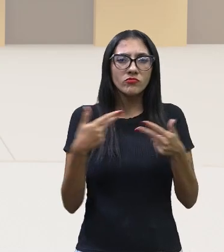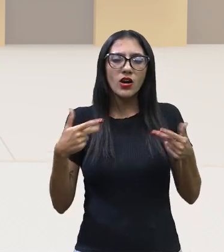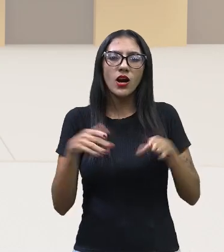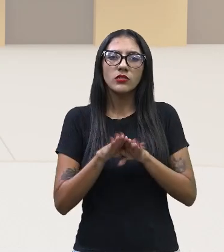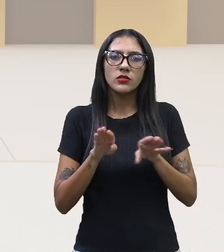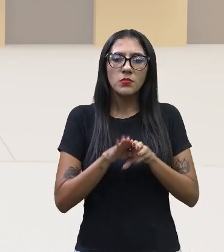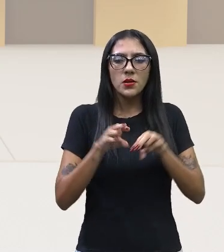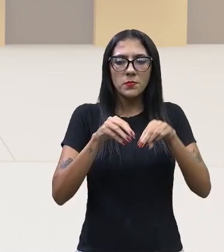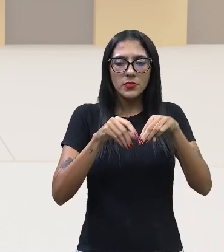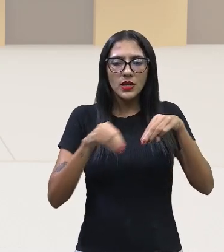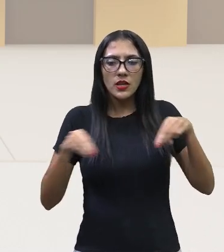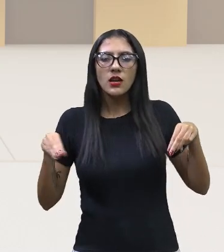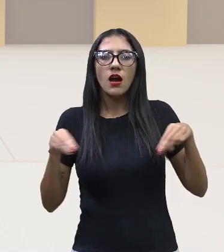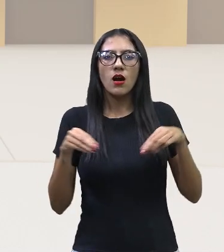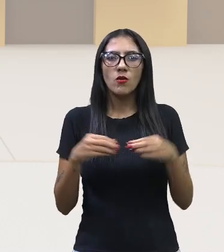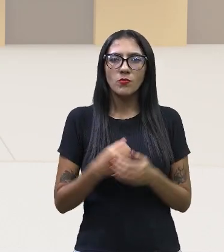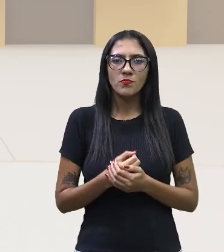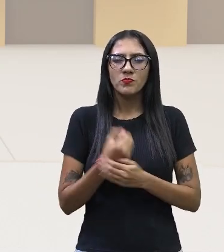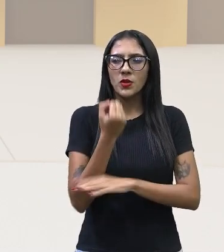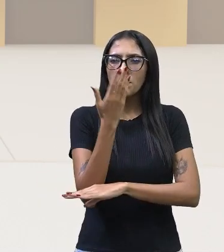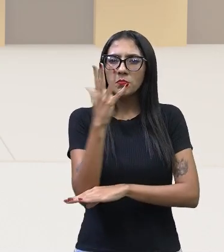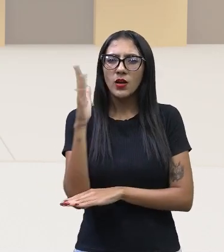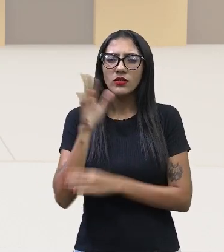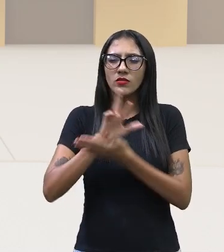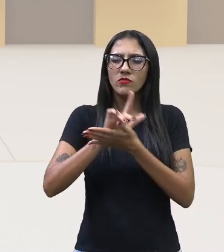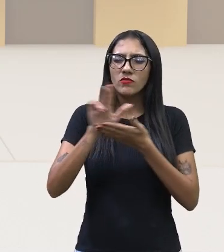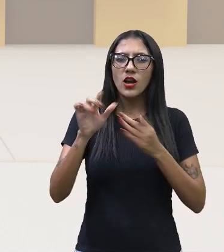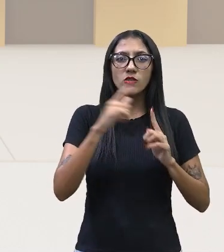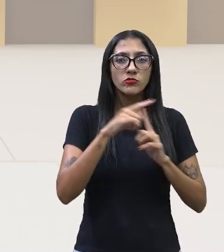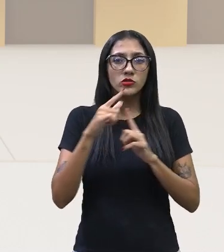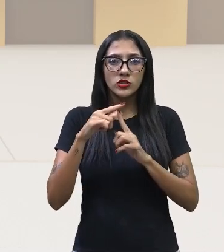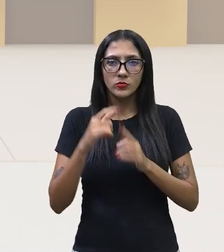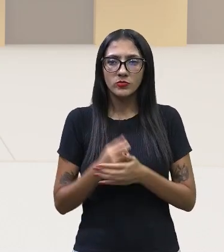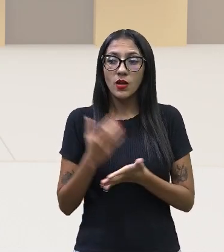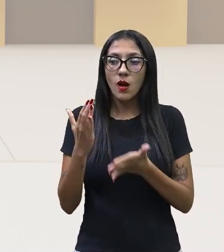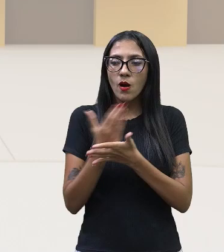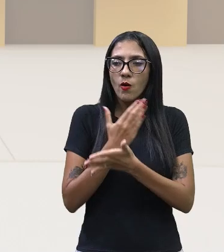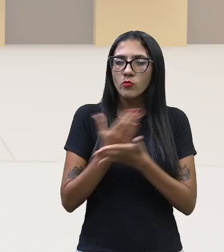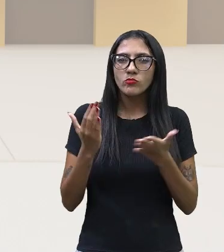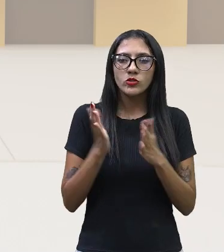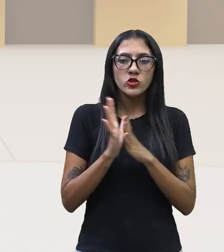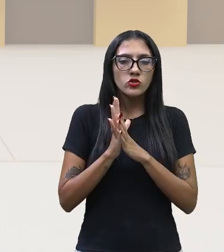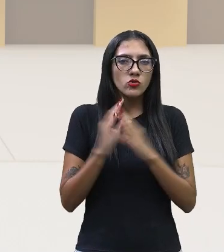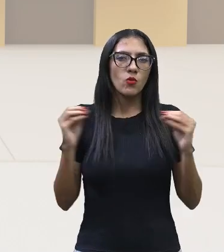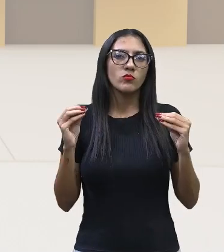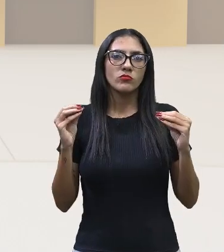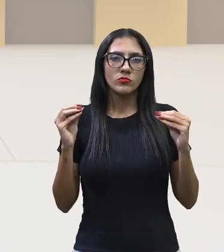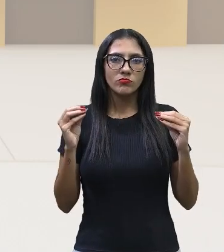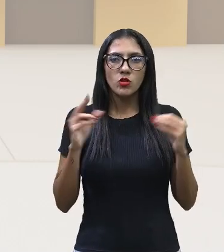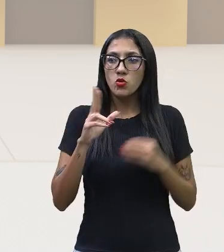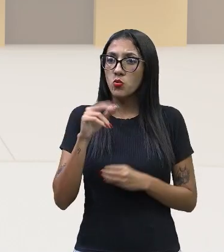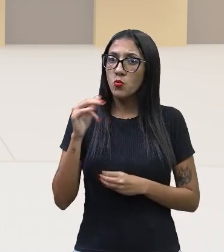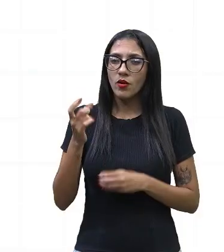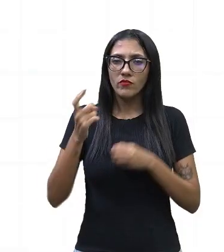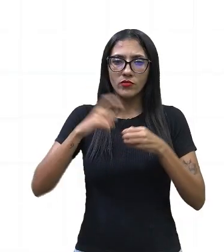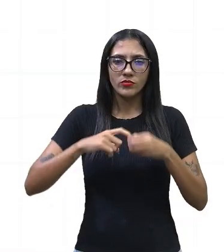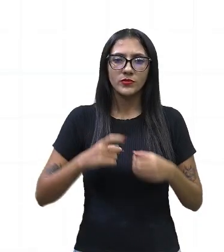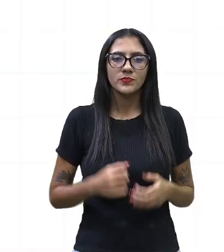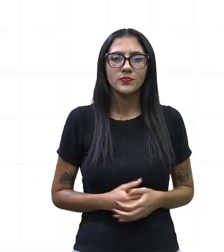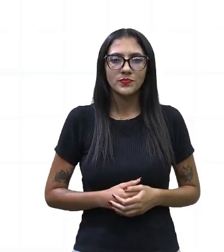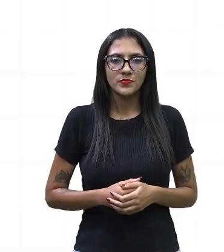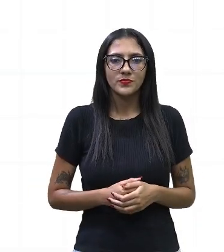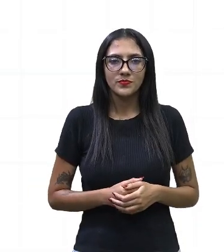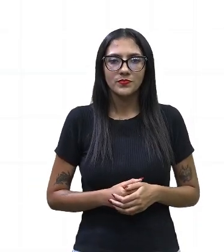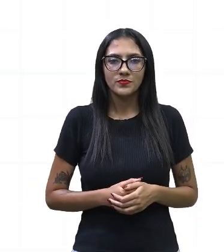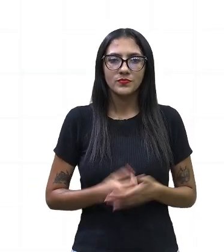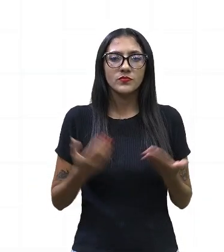uma biodiversidade vegetal que simplesmente vai deixar de existir, né? E aqui ao lado agora a gente pode observar a evolução. Começando a